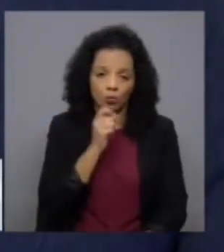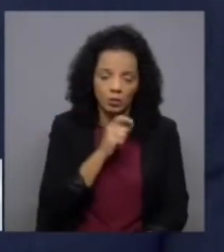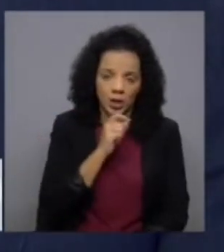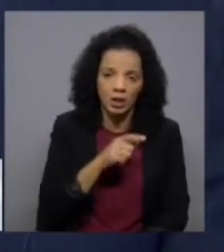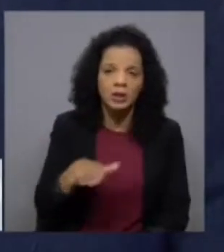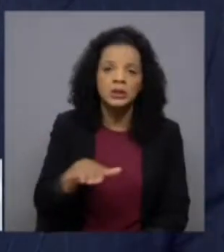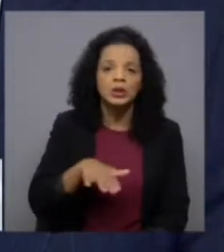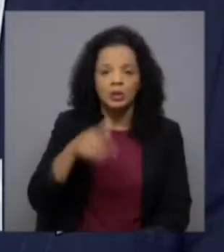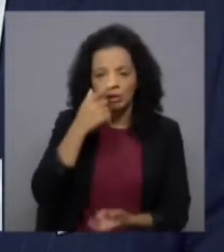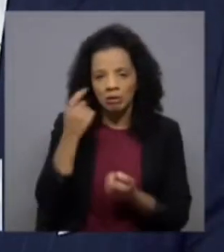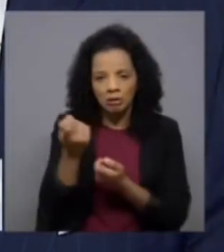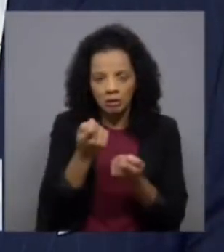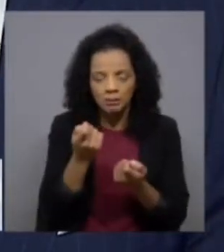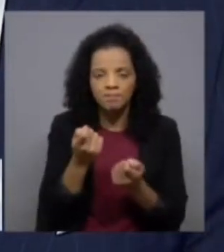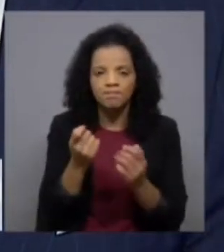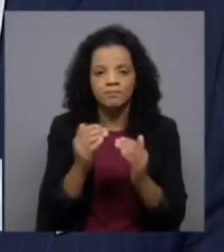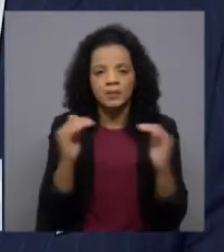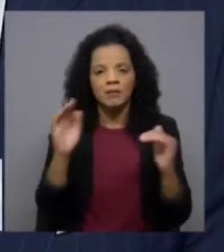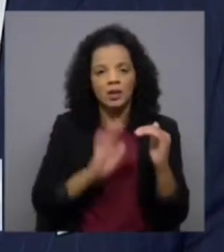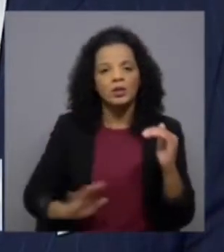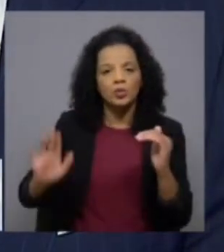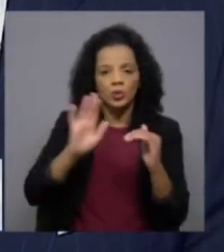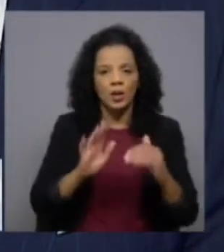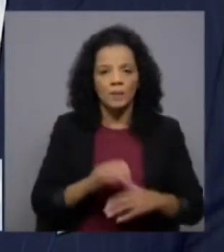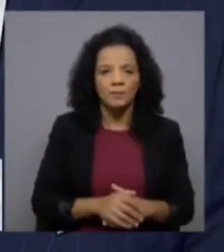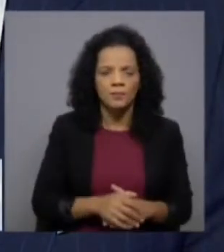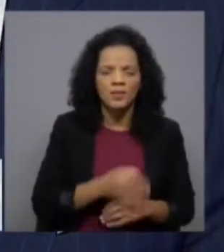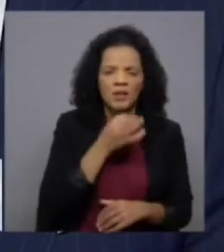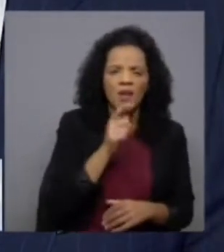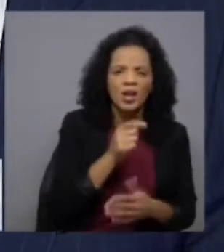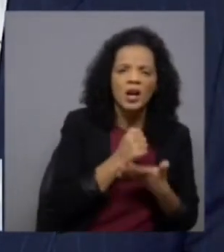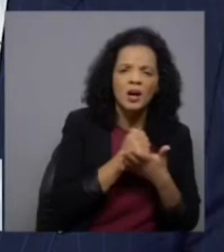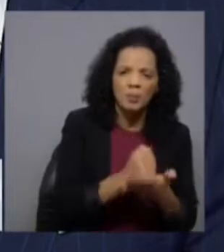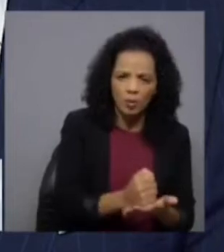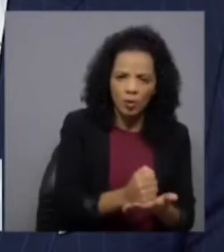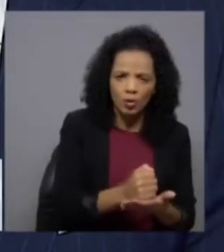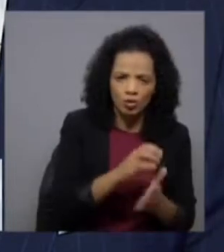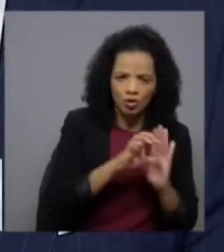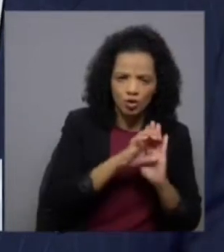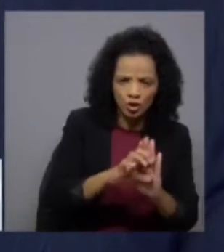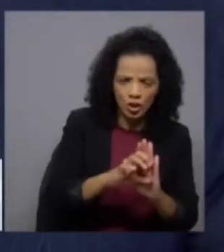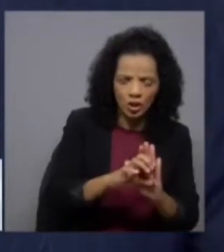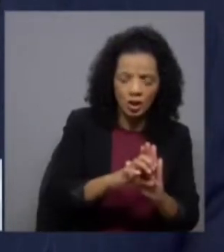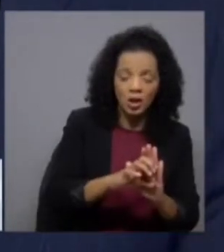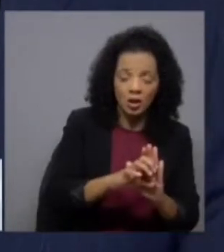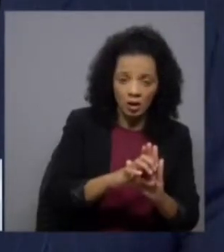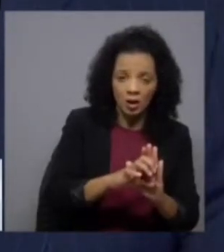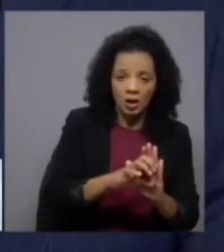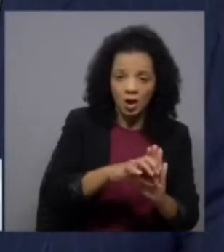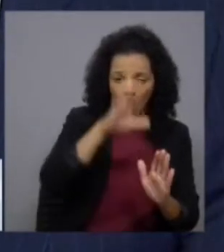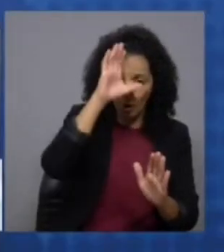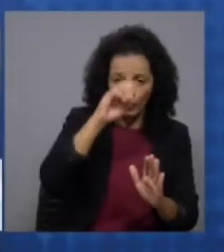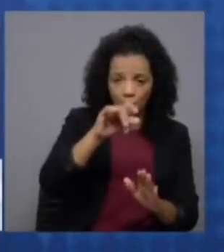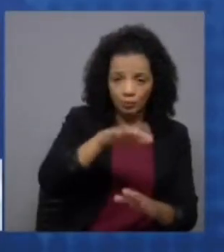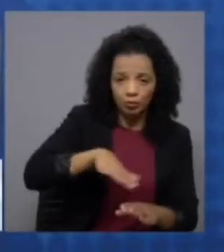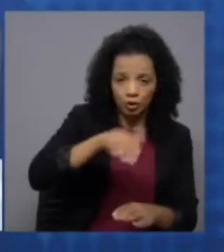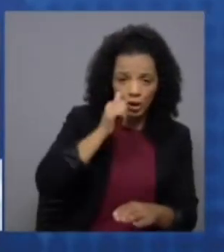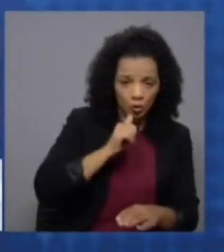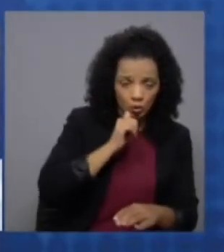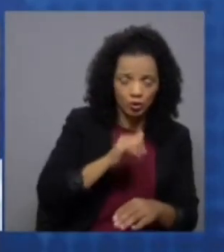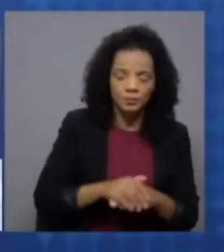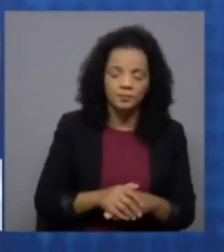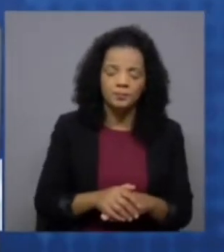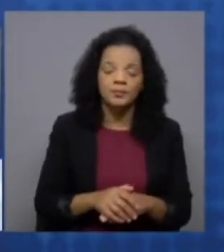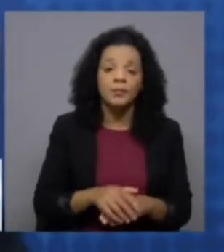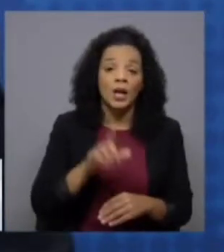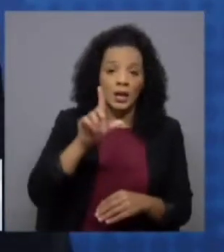de uma situação idêntica a nível nacional está a falar do apoio do chego ao governo regional aquilo que eu tenho e